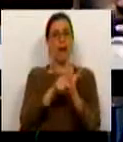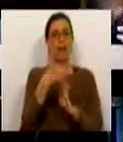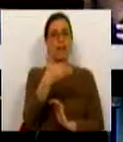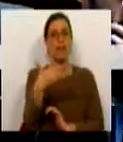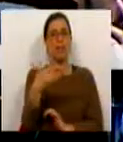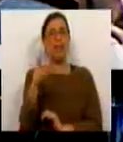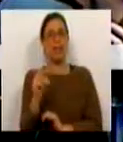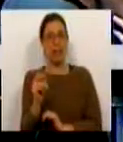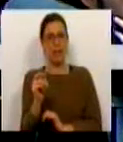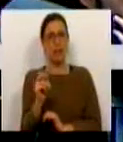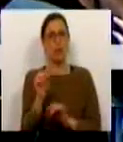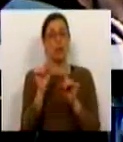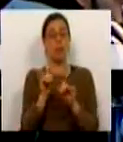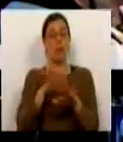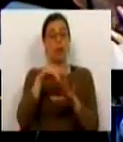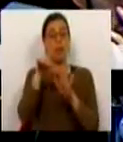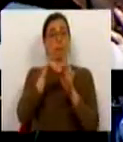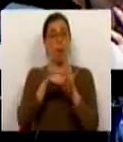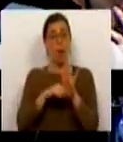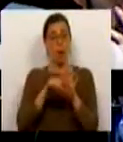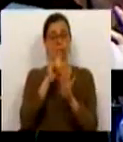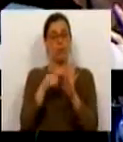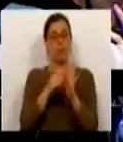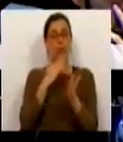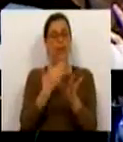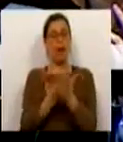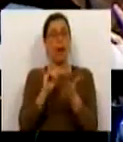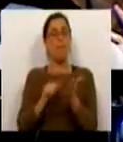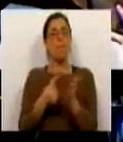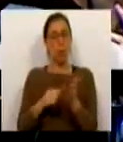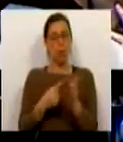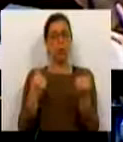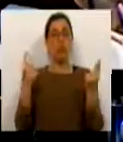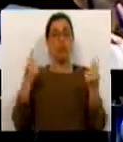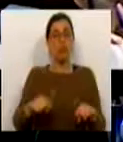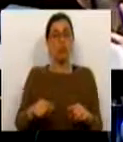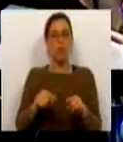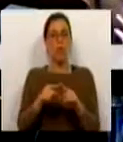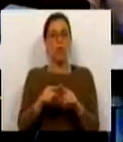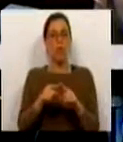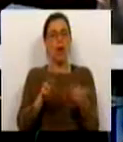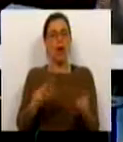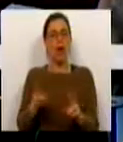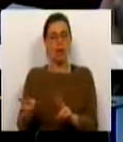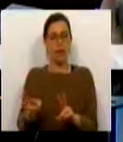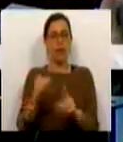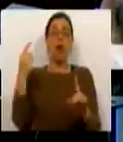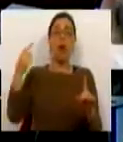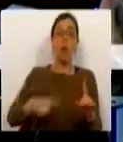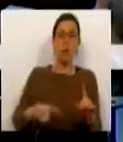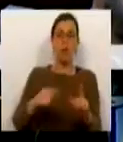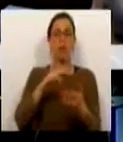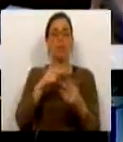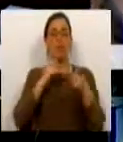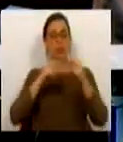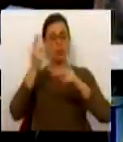113, dado este normativo disposto sob a atribuição de pontos apenas para efeitos de alteração obrigatória